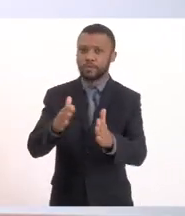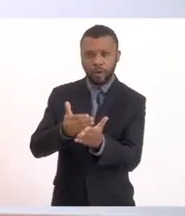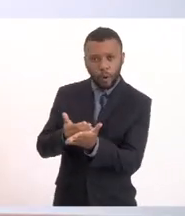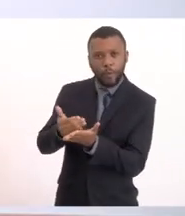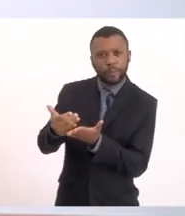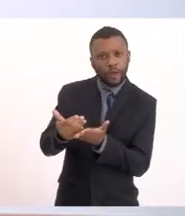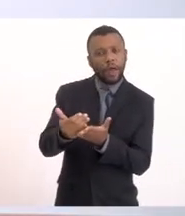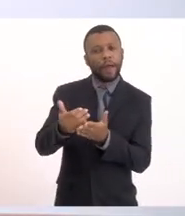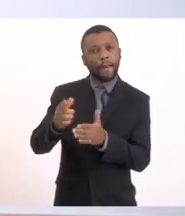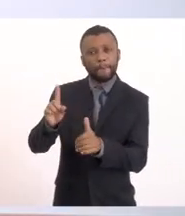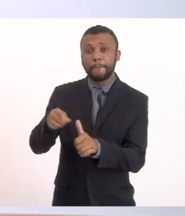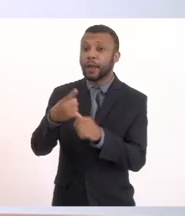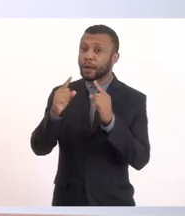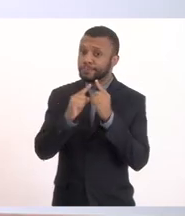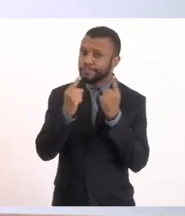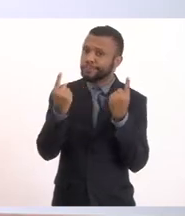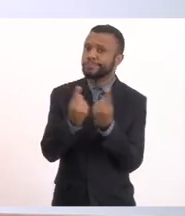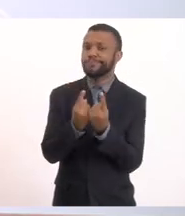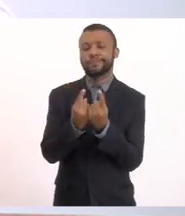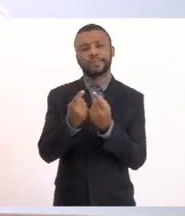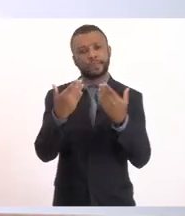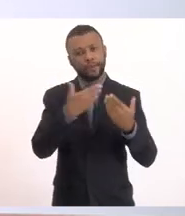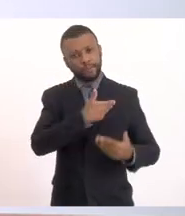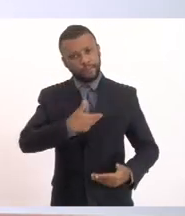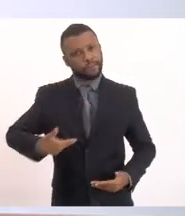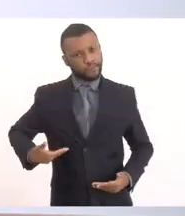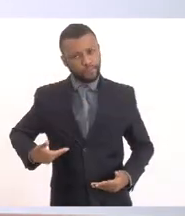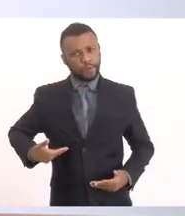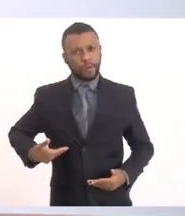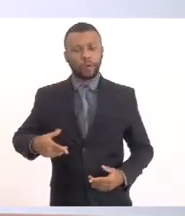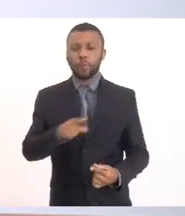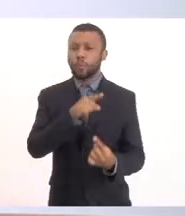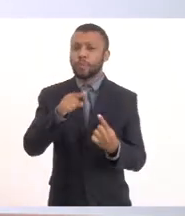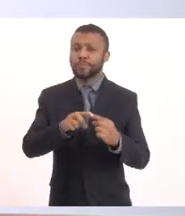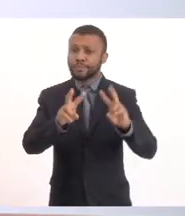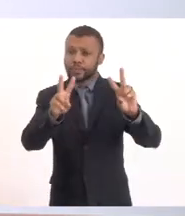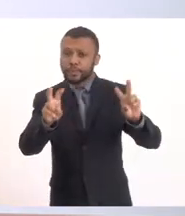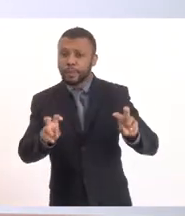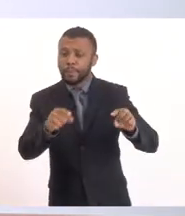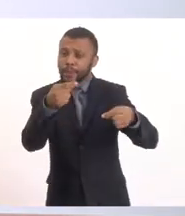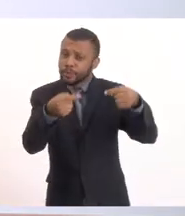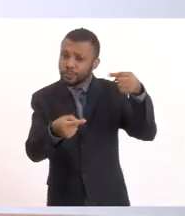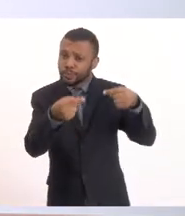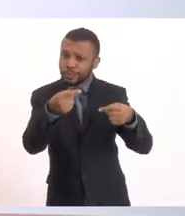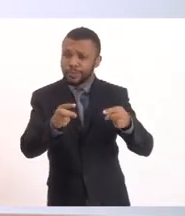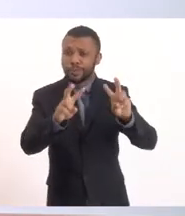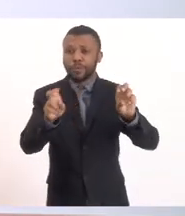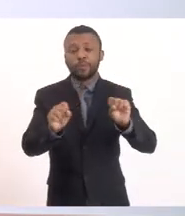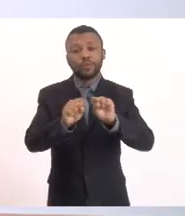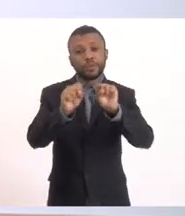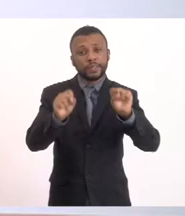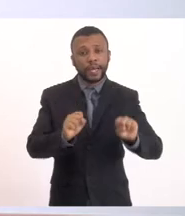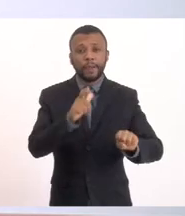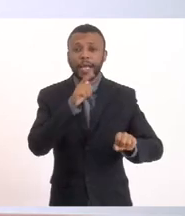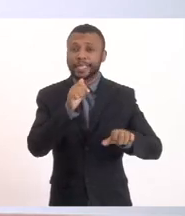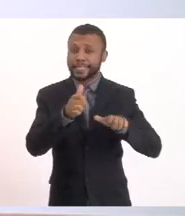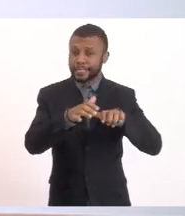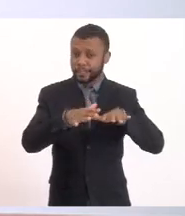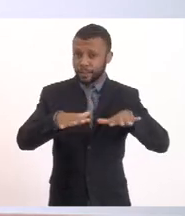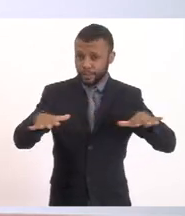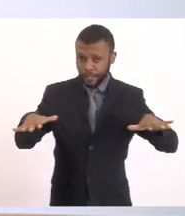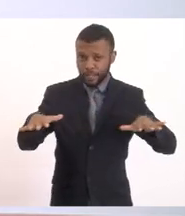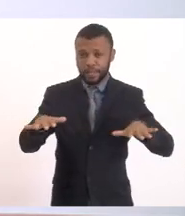Sistema Lagunar de Saquarema. Quero convidar primeiro para compor a mesa a senhora Deise